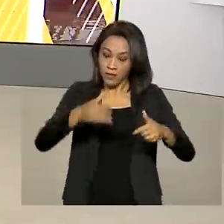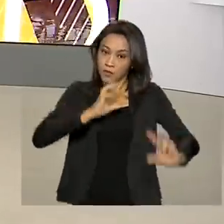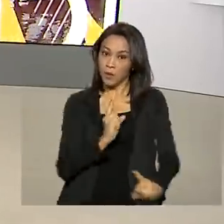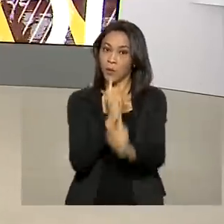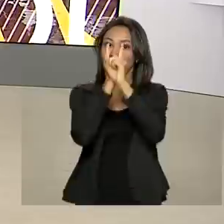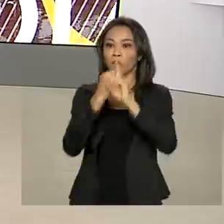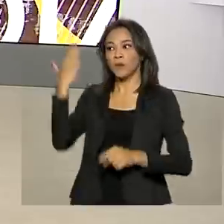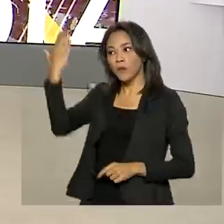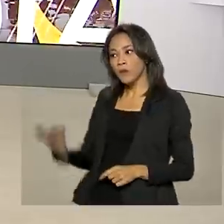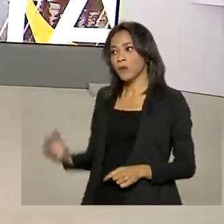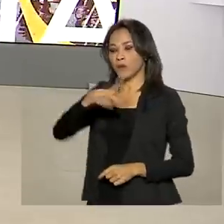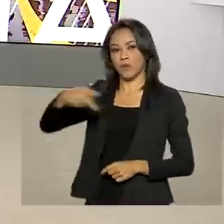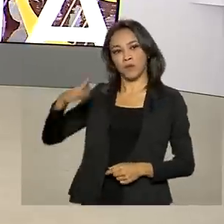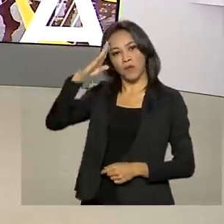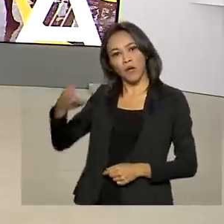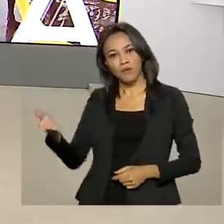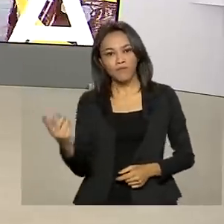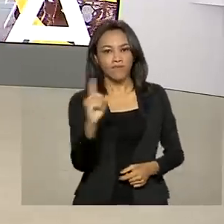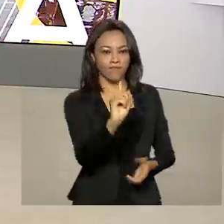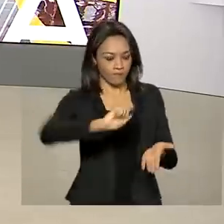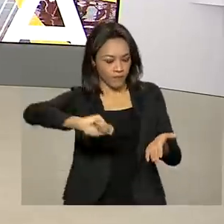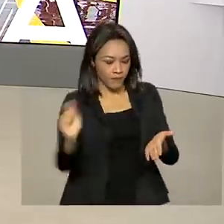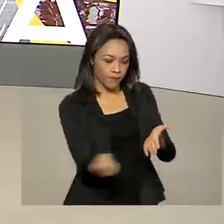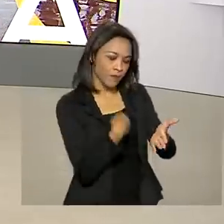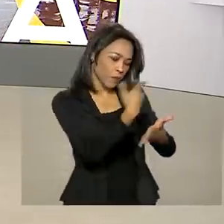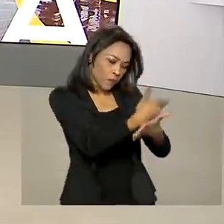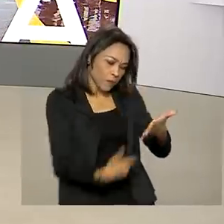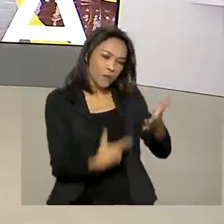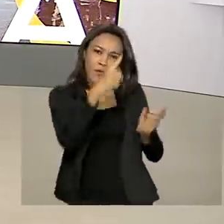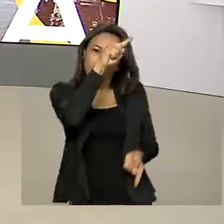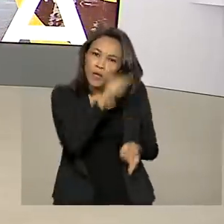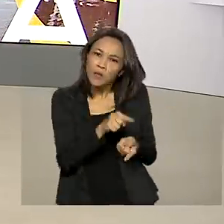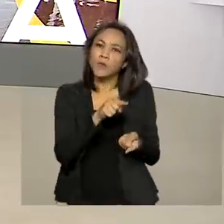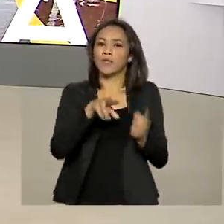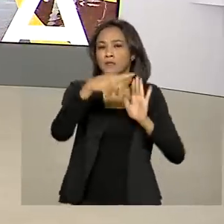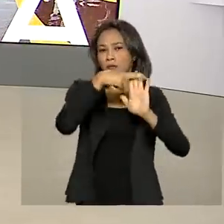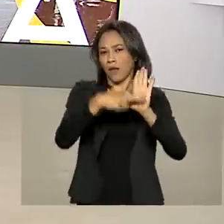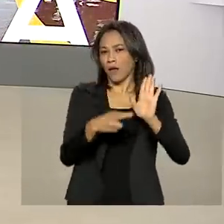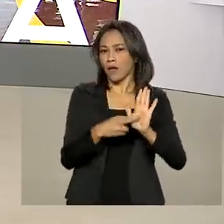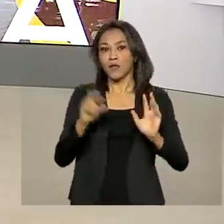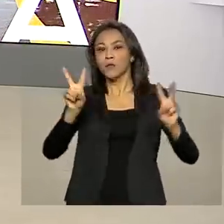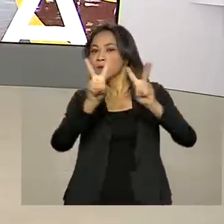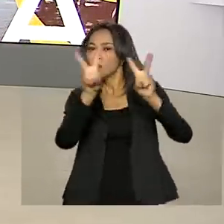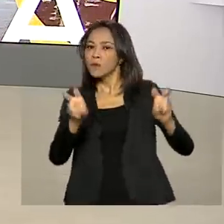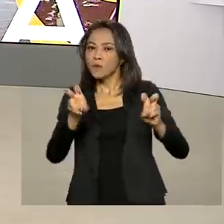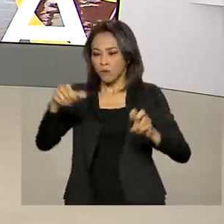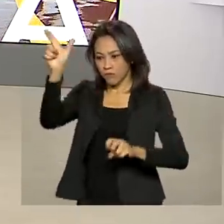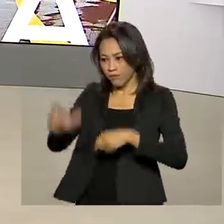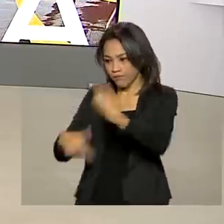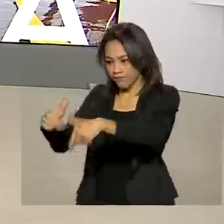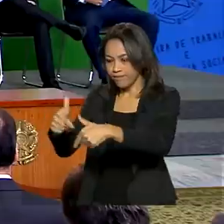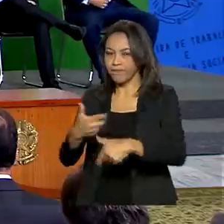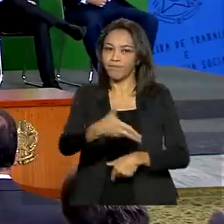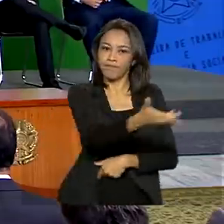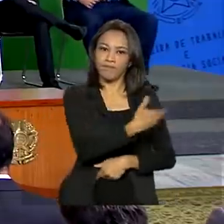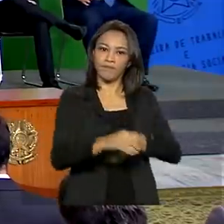presidente Jair Bolsonaro assinou um decreto que simplifica normas na relação entre empregados e patrões.